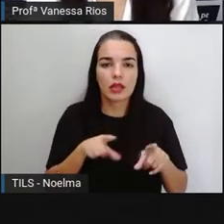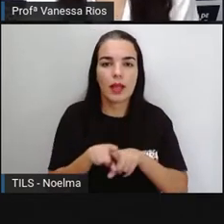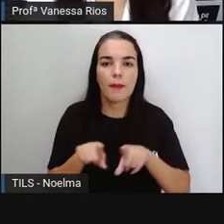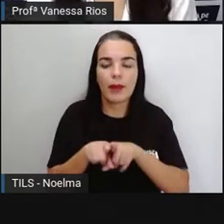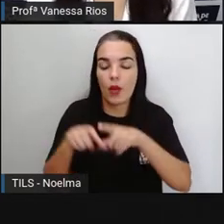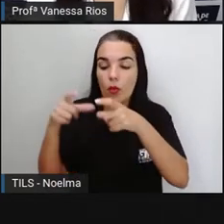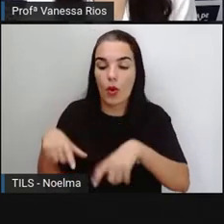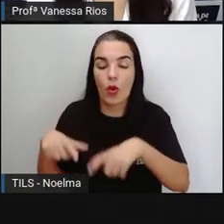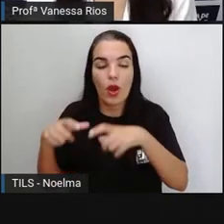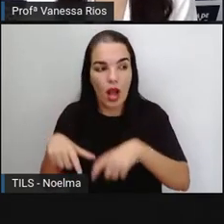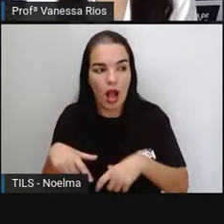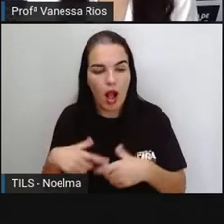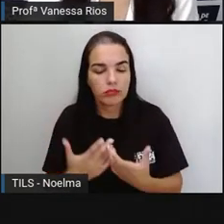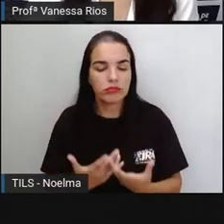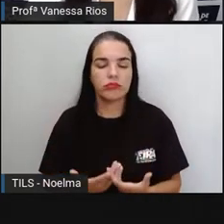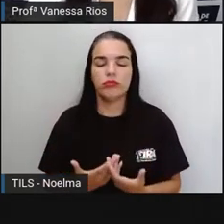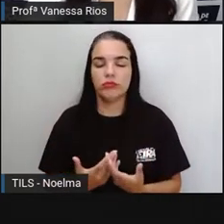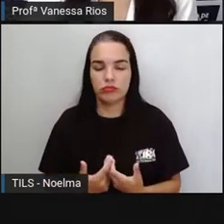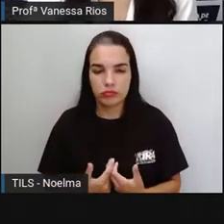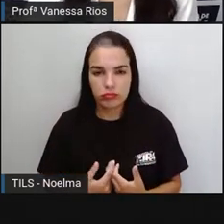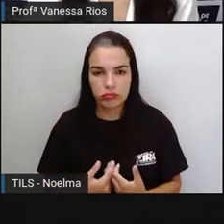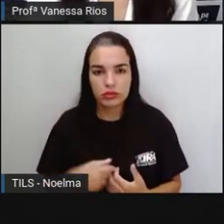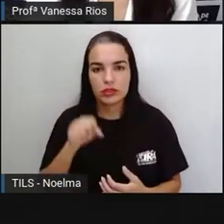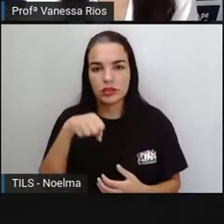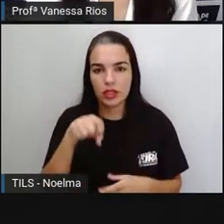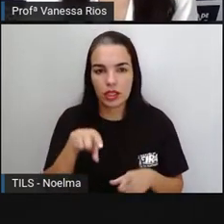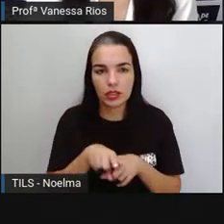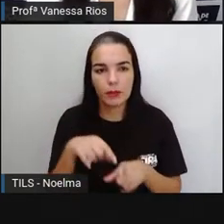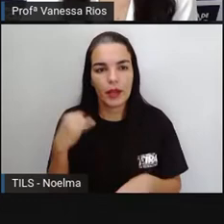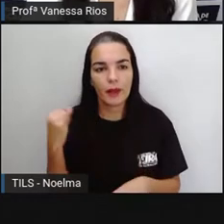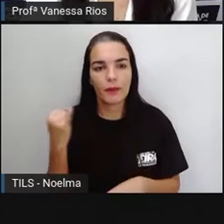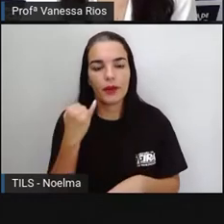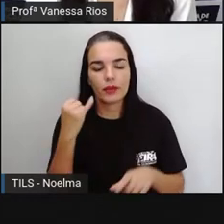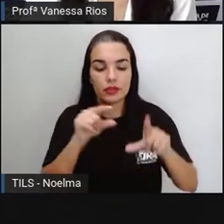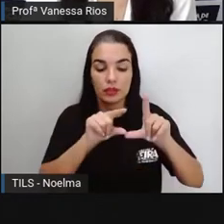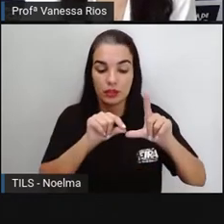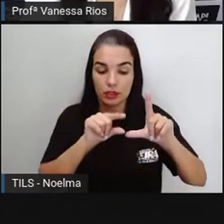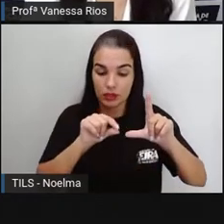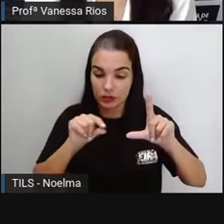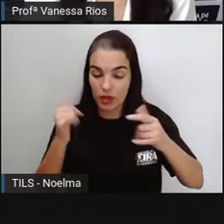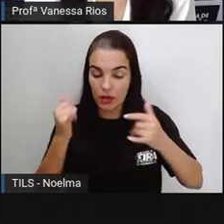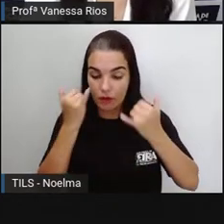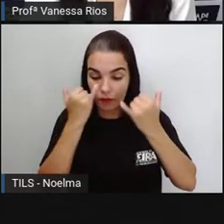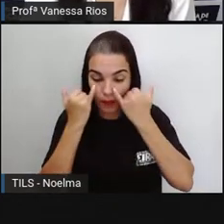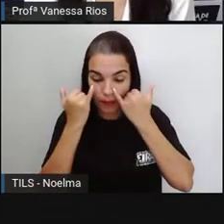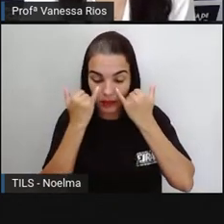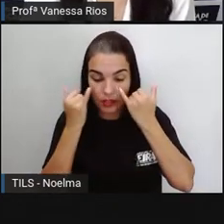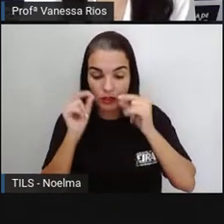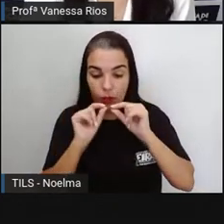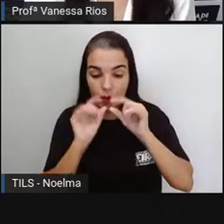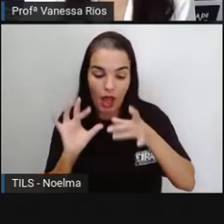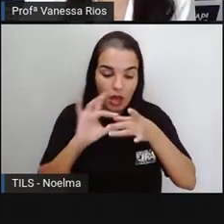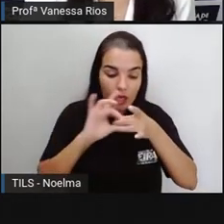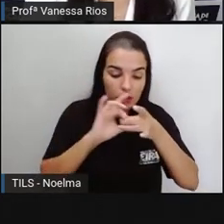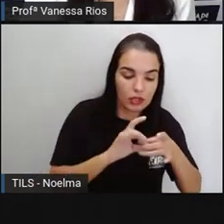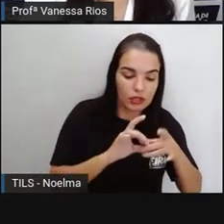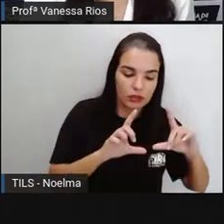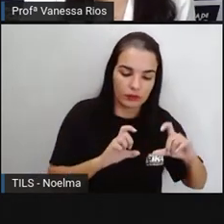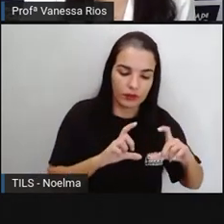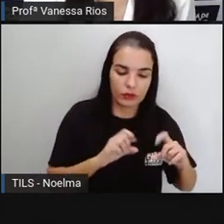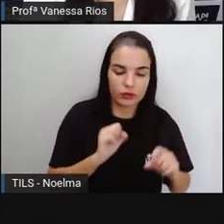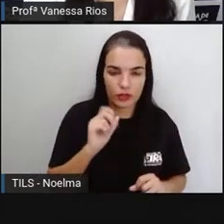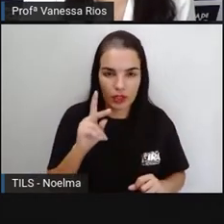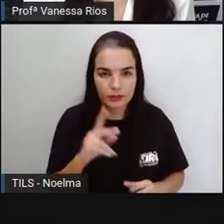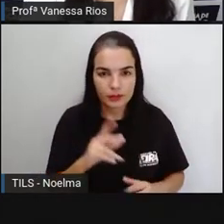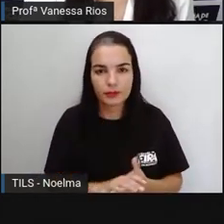descrição desse local, a localização. Então, a legenda são informações relacionadas à imagem.